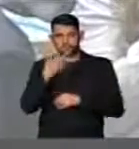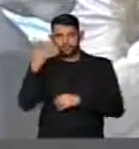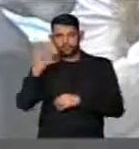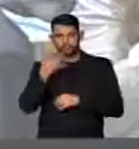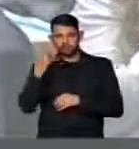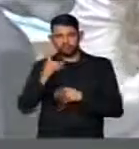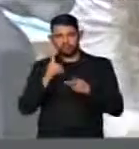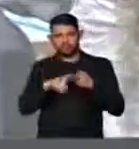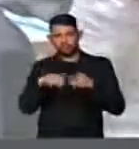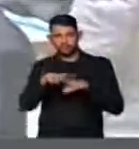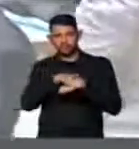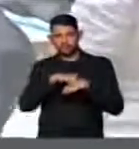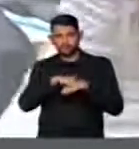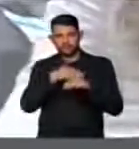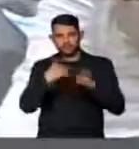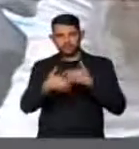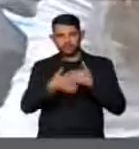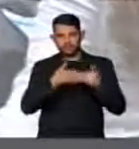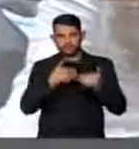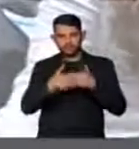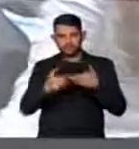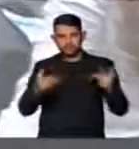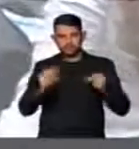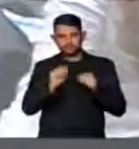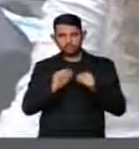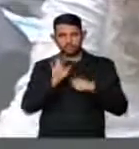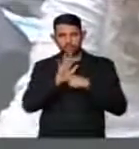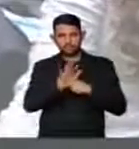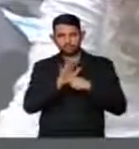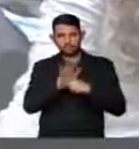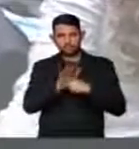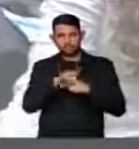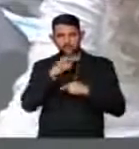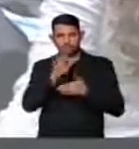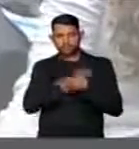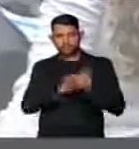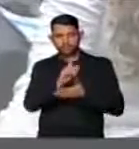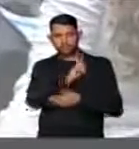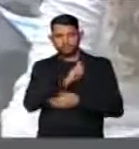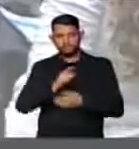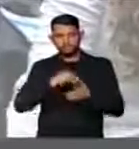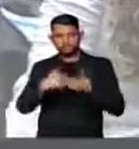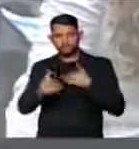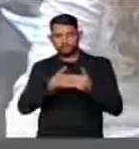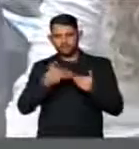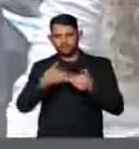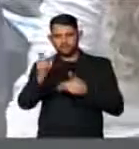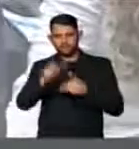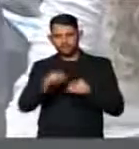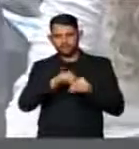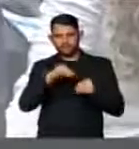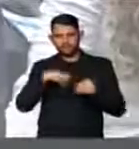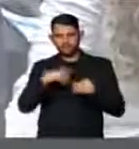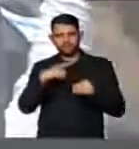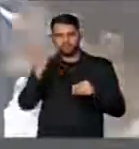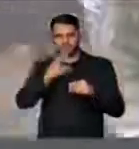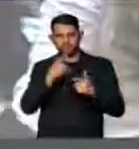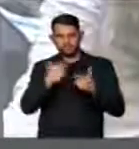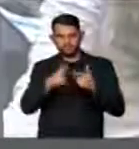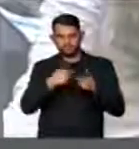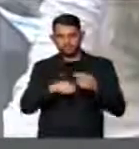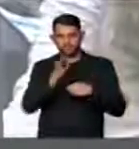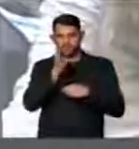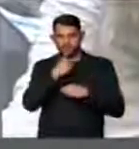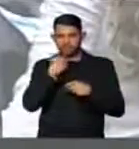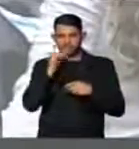tribuna, a conversar com quem quer que seja para ajudar, nem que seja o governo e quem quer que seja, a retirar o Brasil da crise. Nós